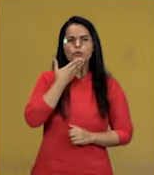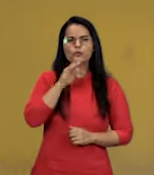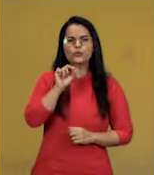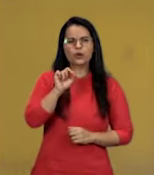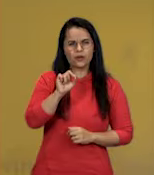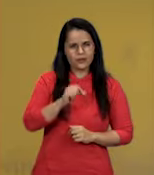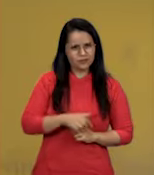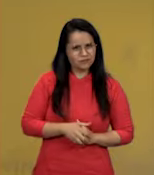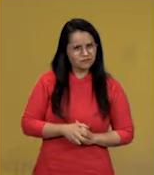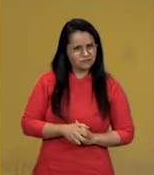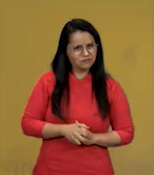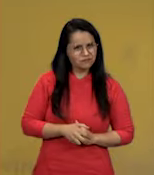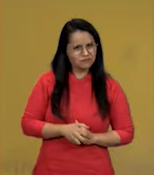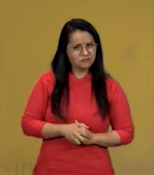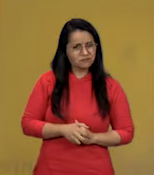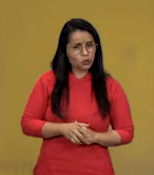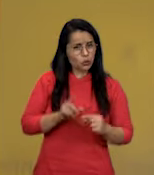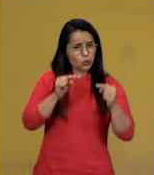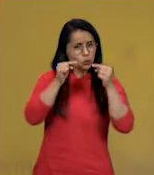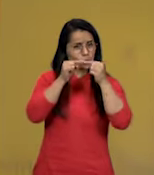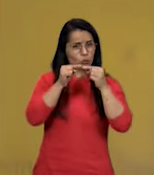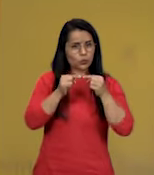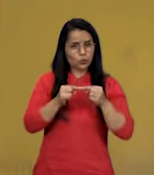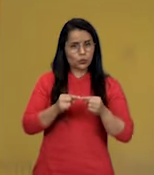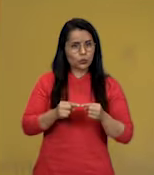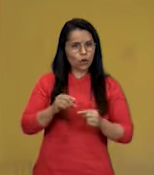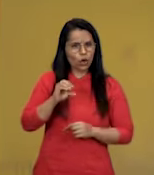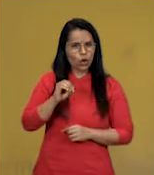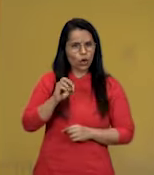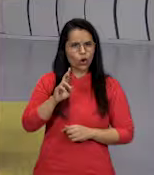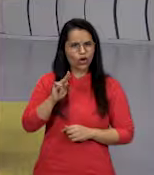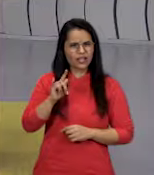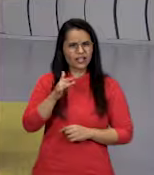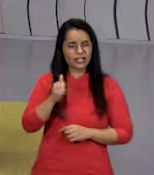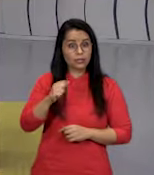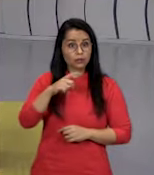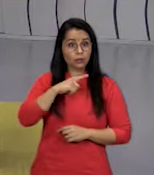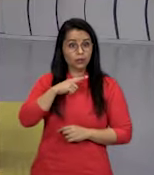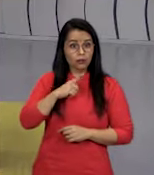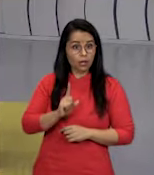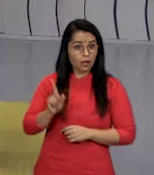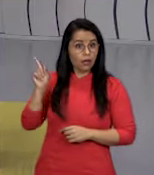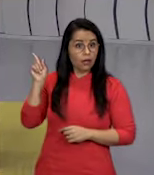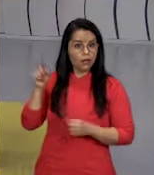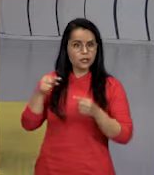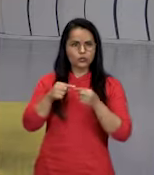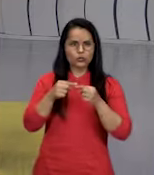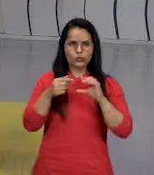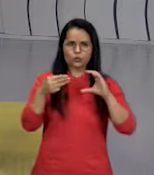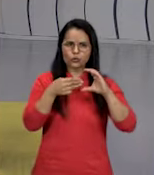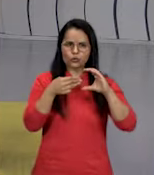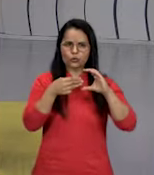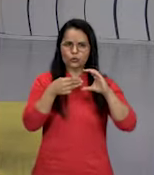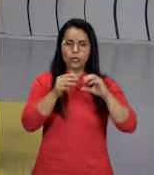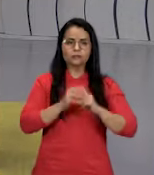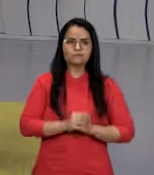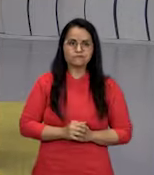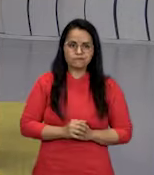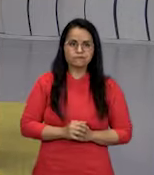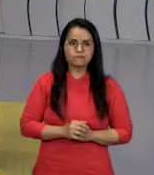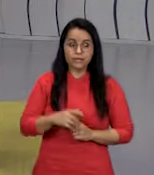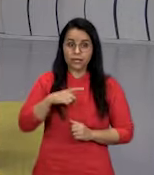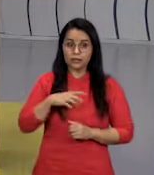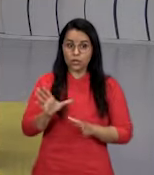os tipos de organismos que vão apresentar esta célula? Eles vão estar